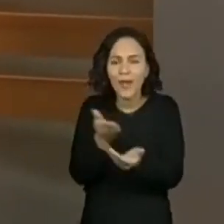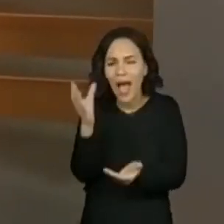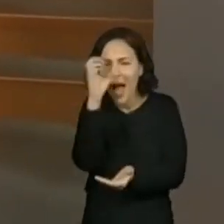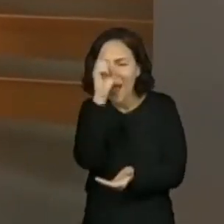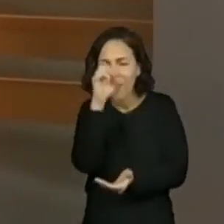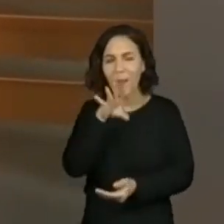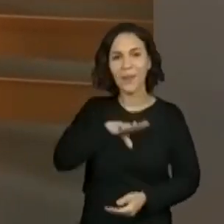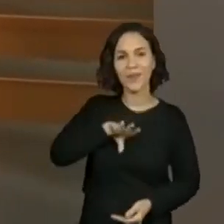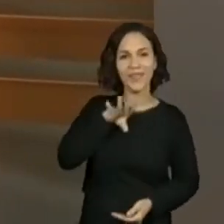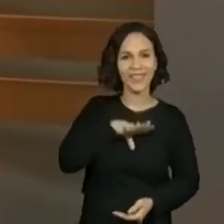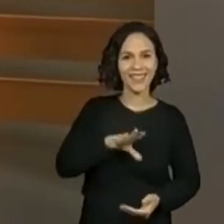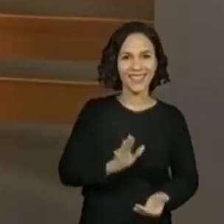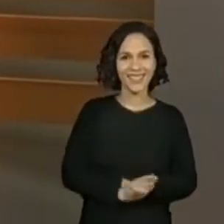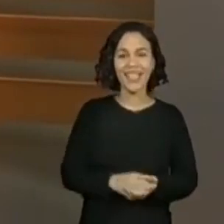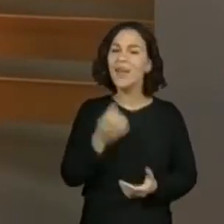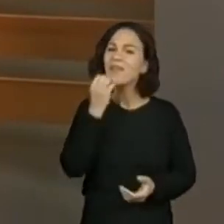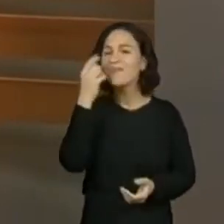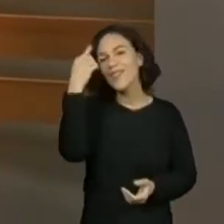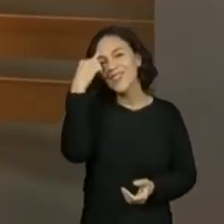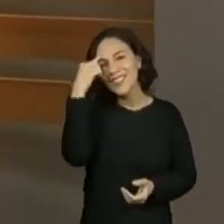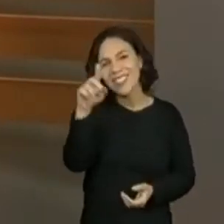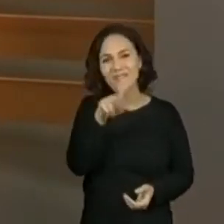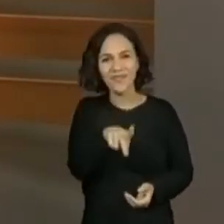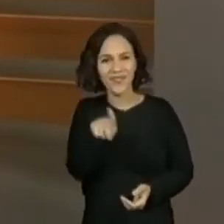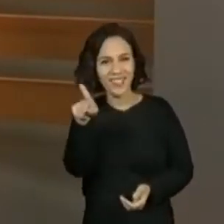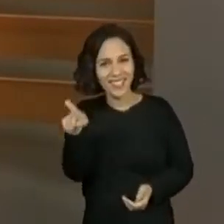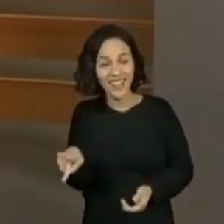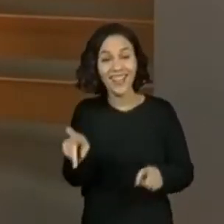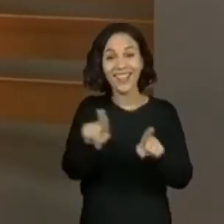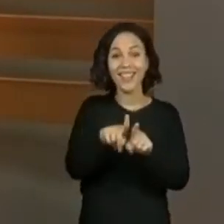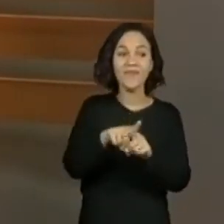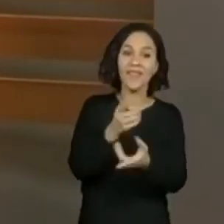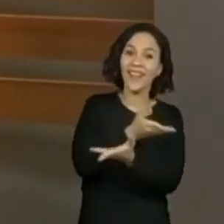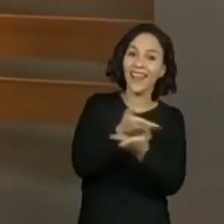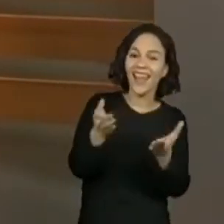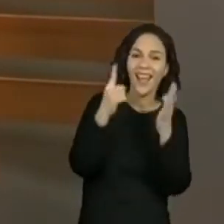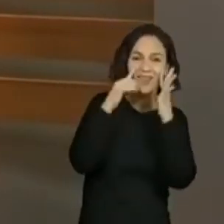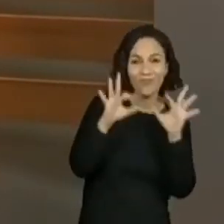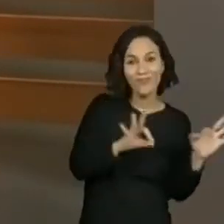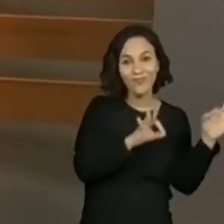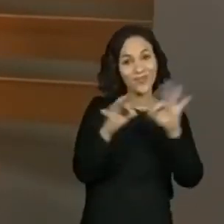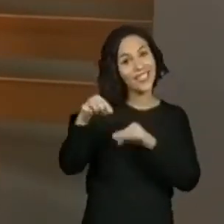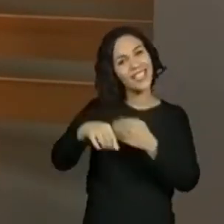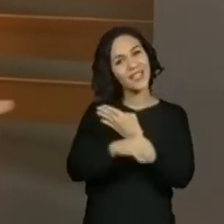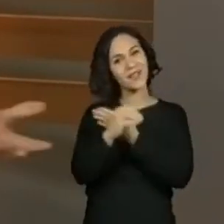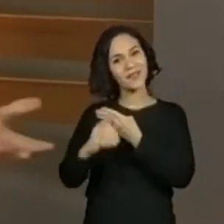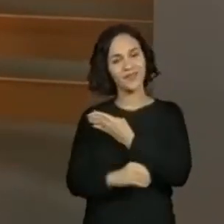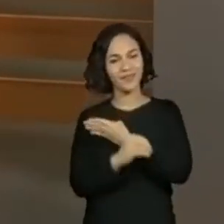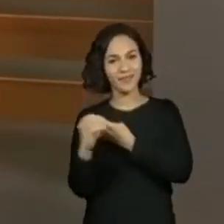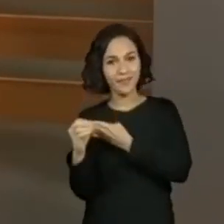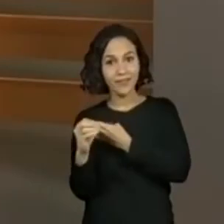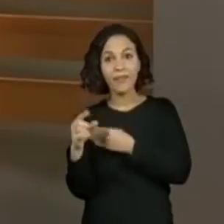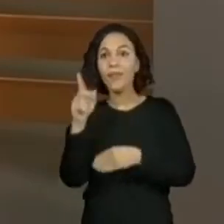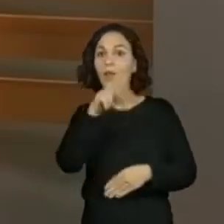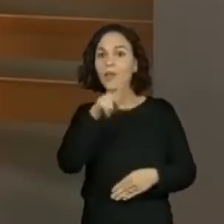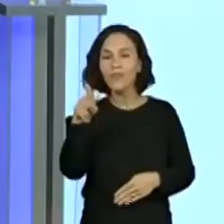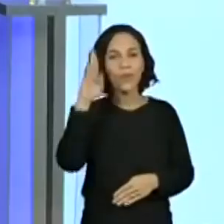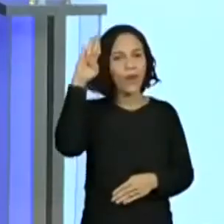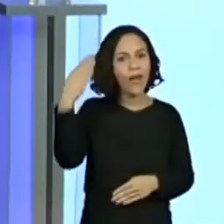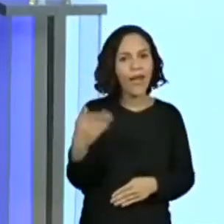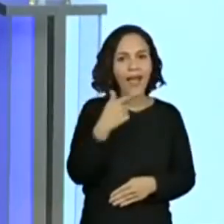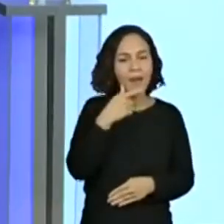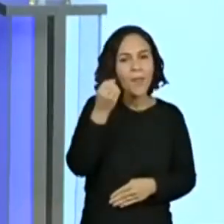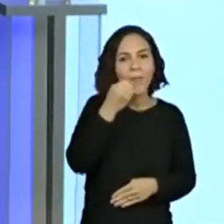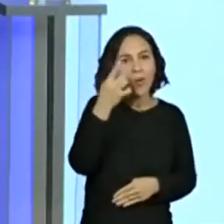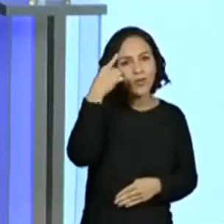língua portuguesa. Bom dia, professores! Bom dia para você que nos acompanha aqui pelo Centro de Mídias. Professora Kelly, bom dia!